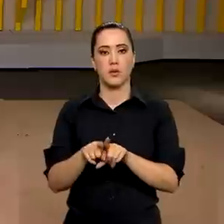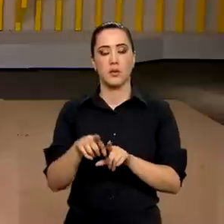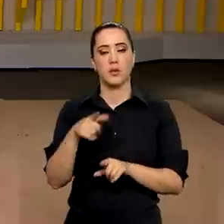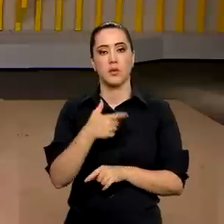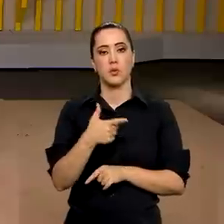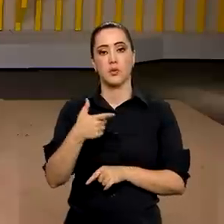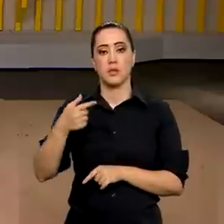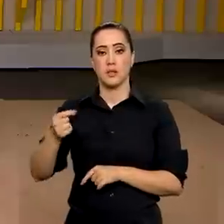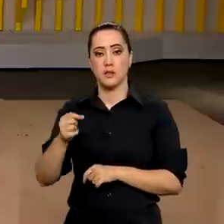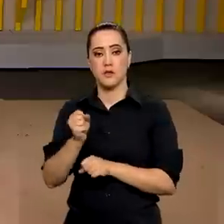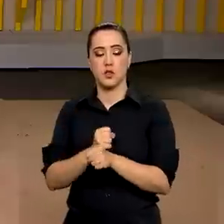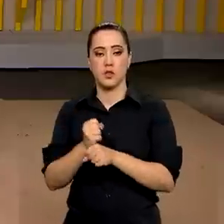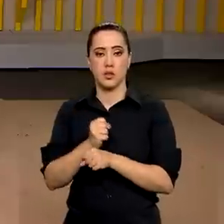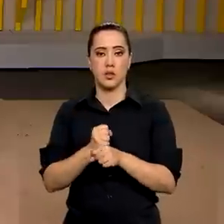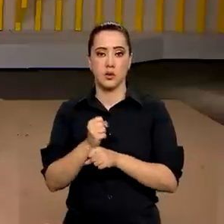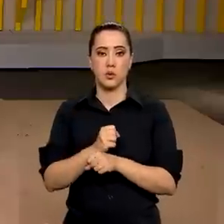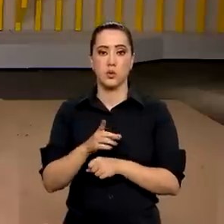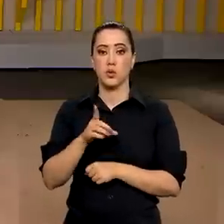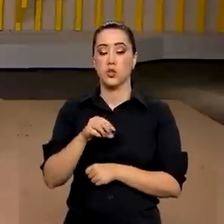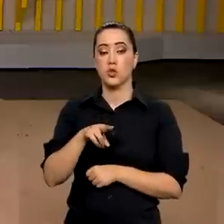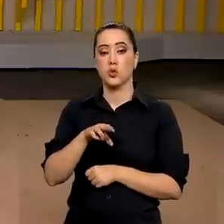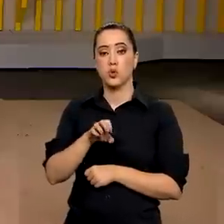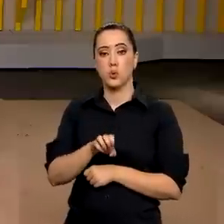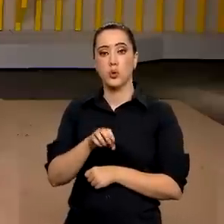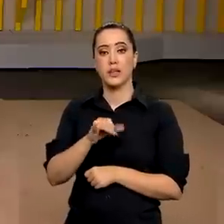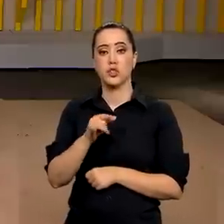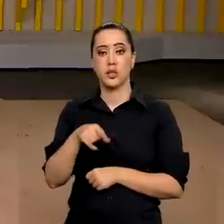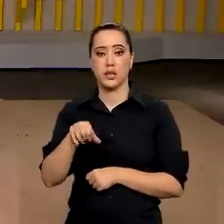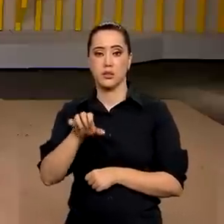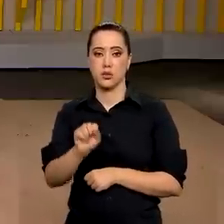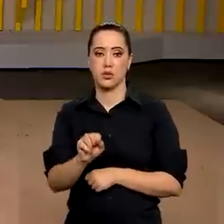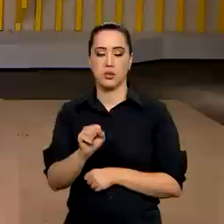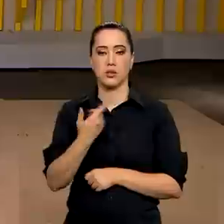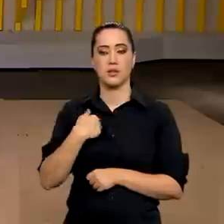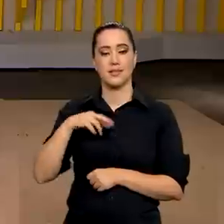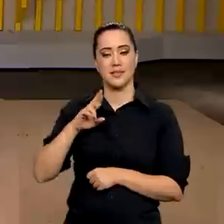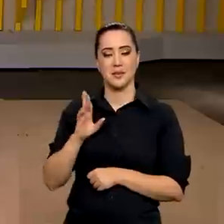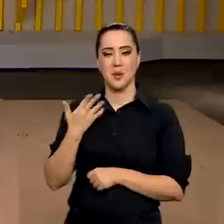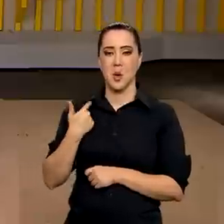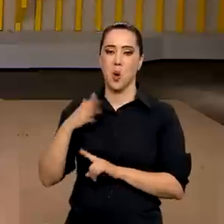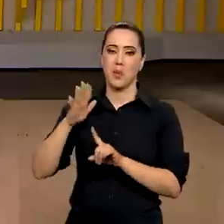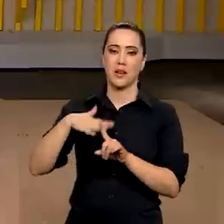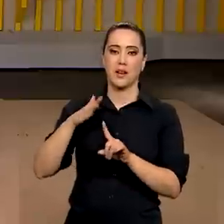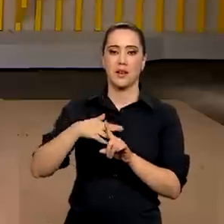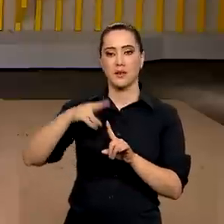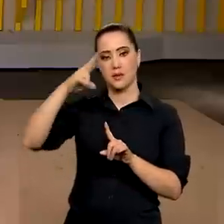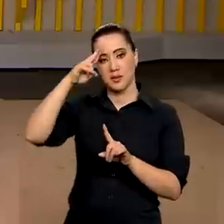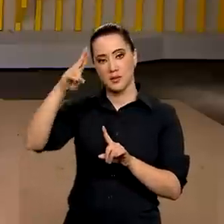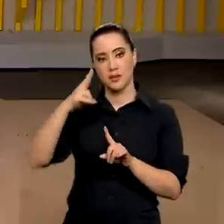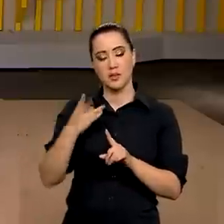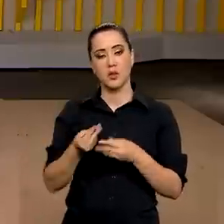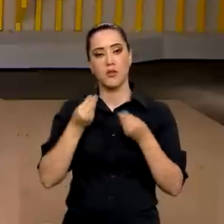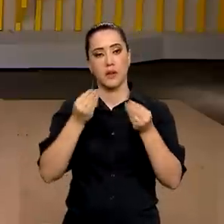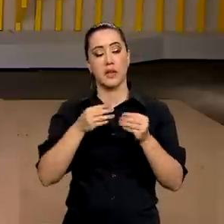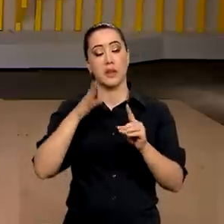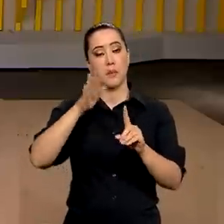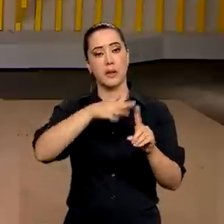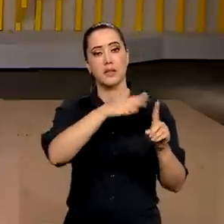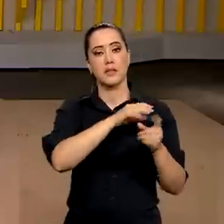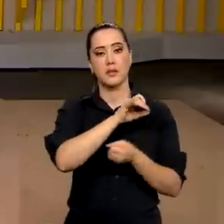anos de Duque de Caxias, patrono do Exército Brasileiro, e traz mensagens de sustentabilidade,